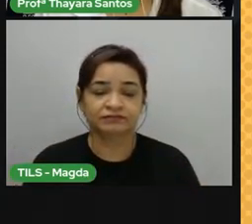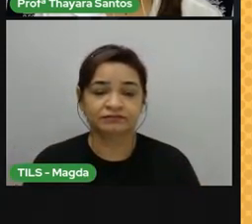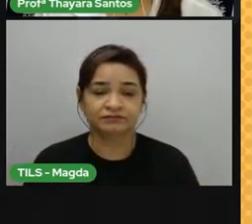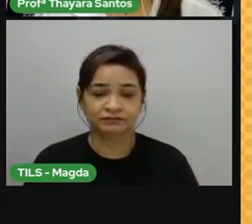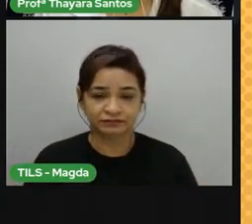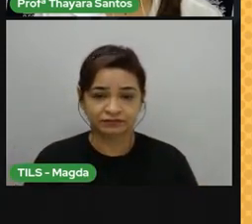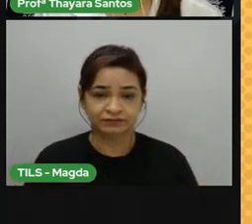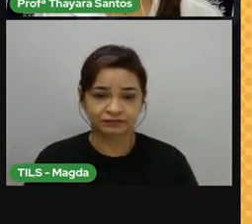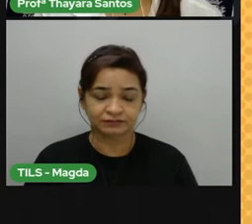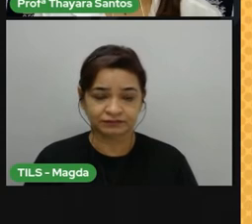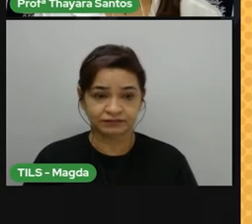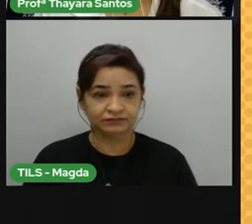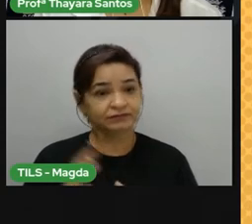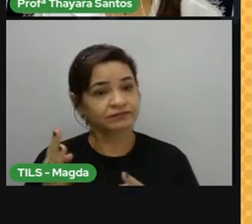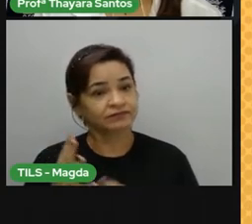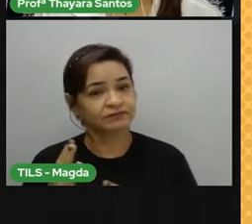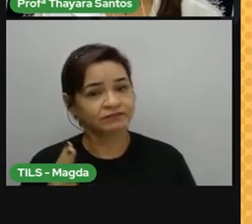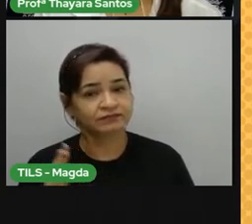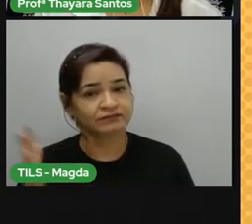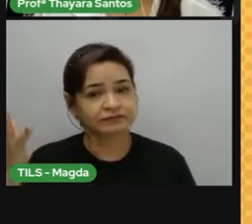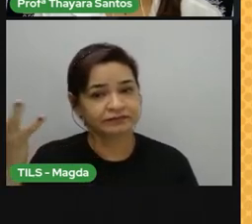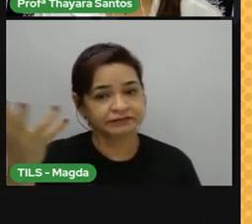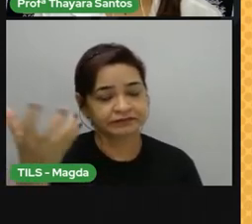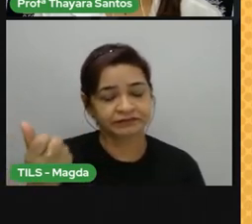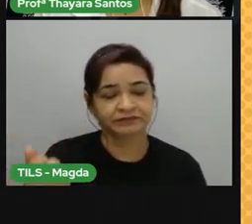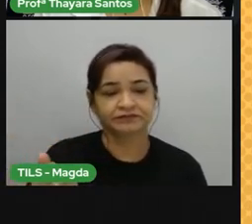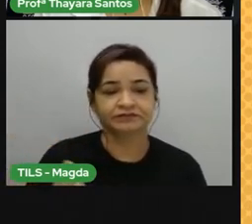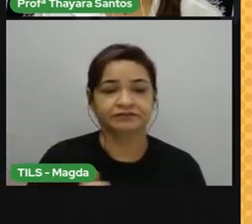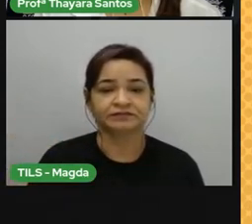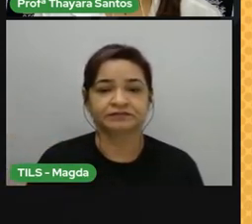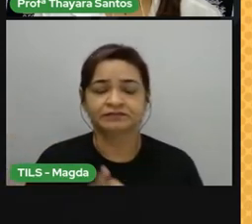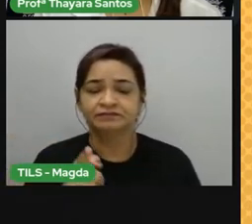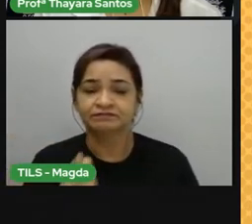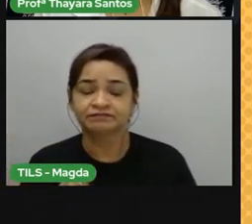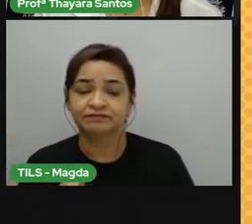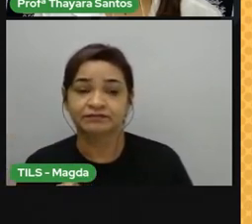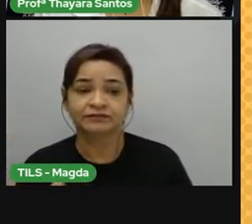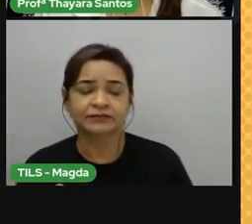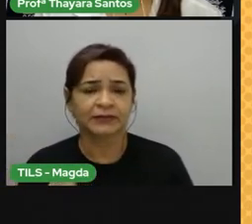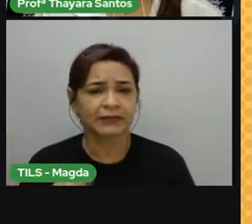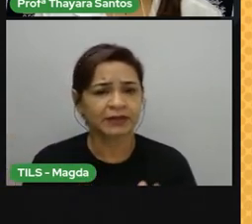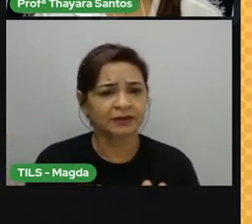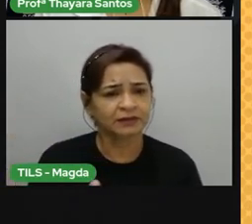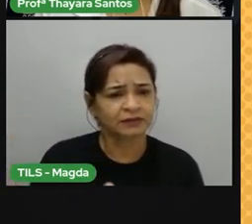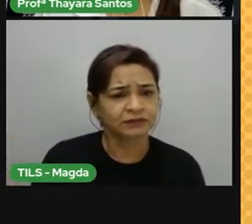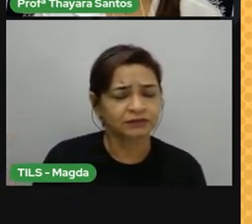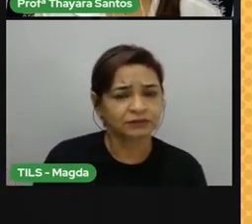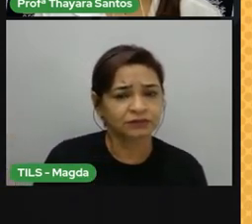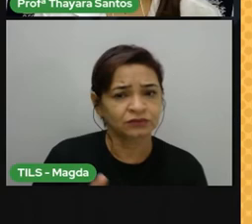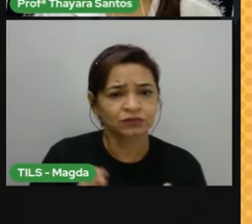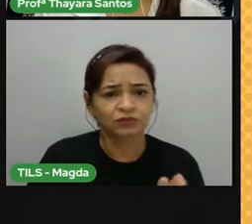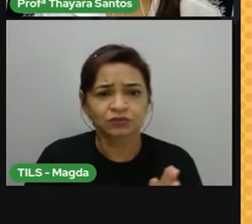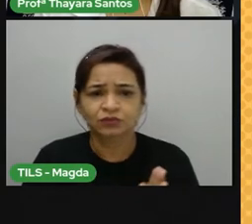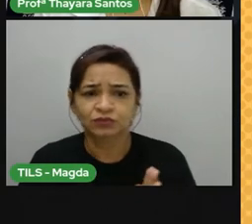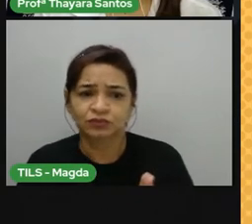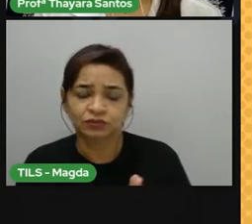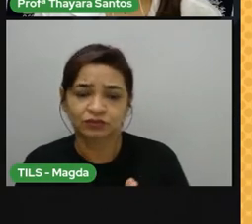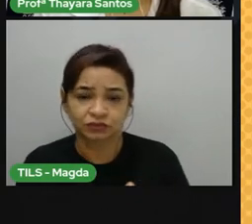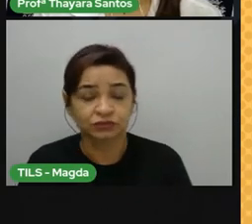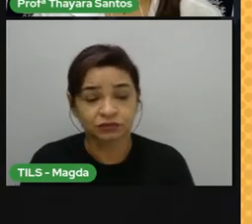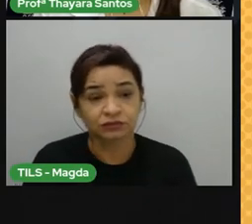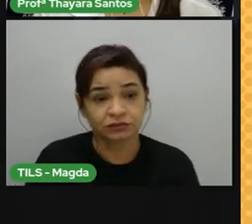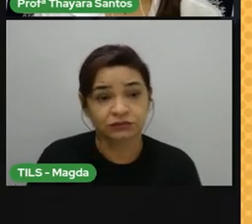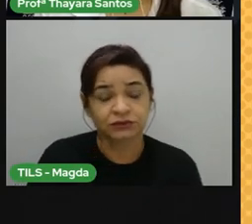4. Clima tropical litorâneo Este clima está presente em zonas tropicais que são banhadas pelo oceano.